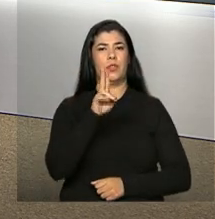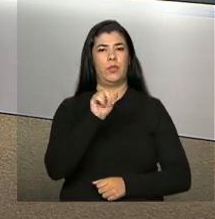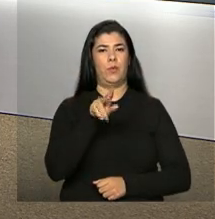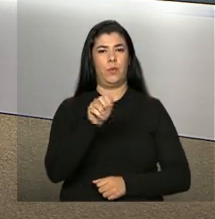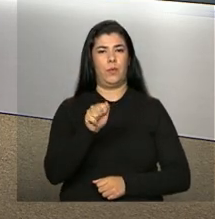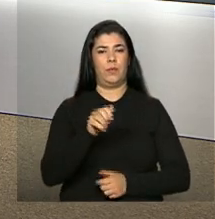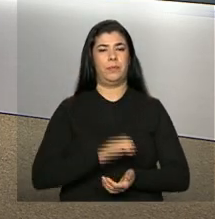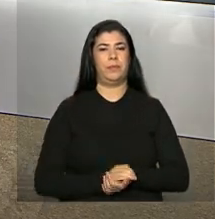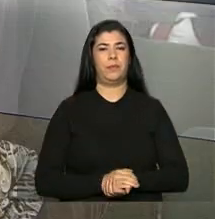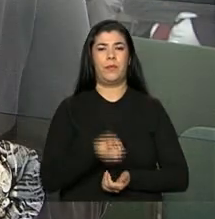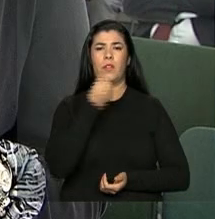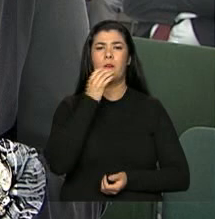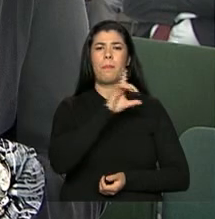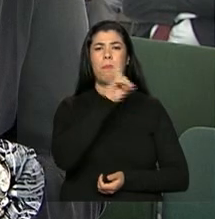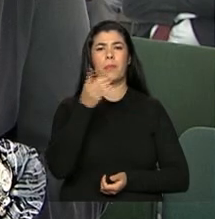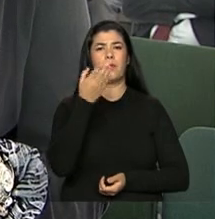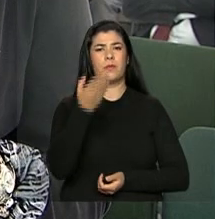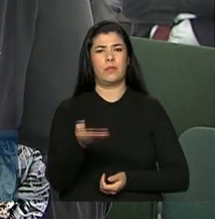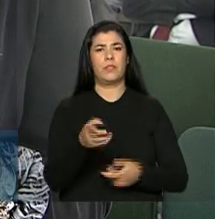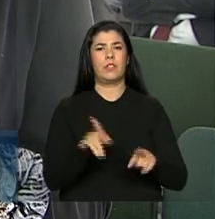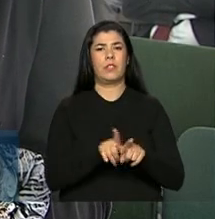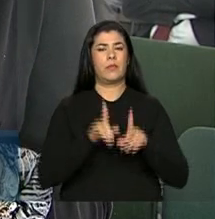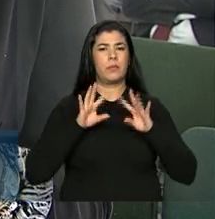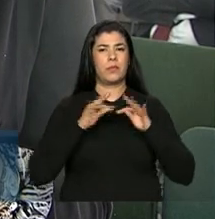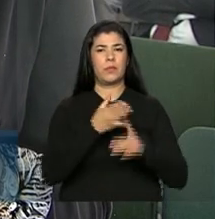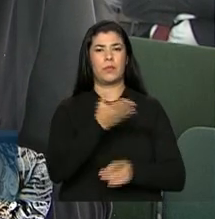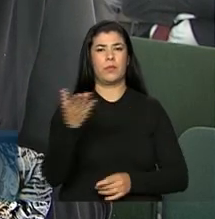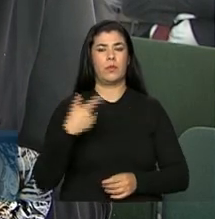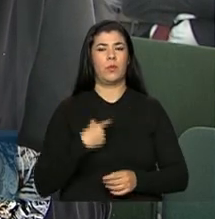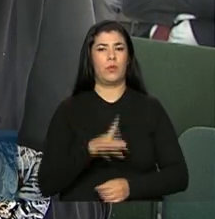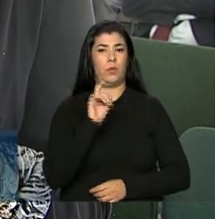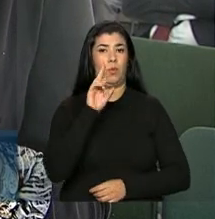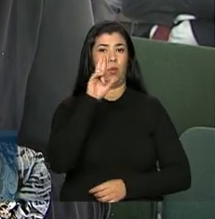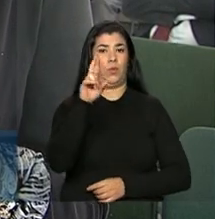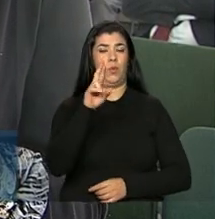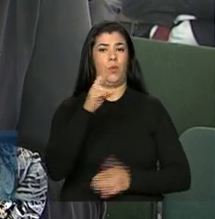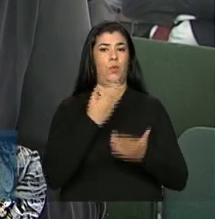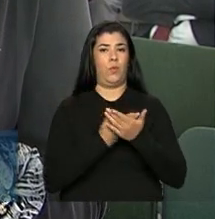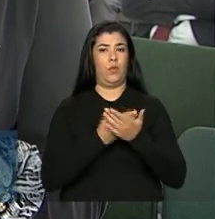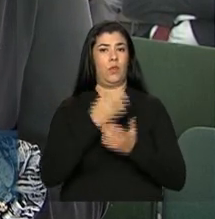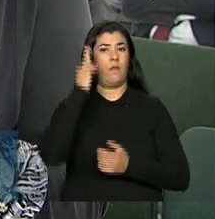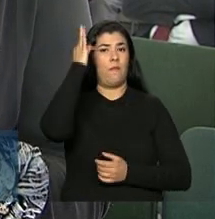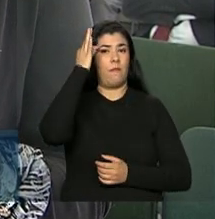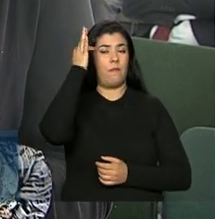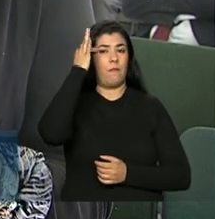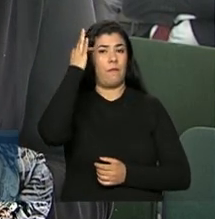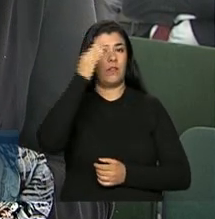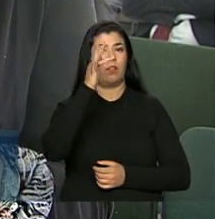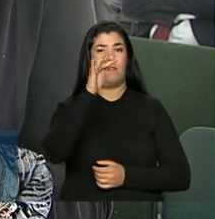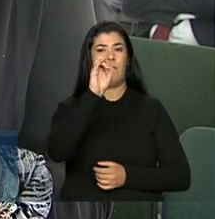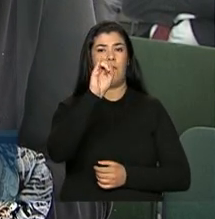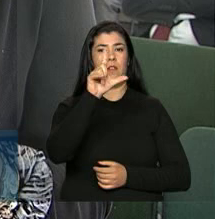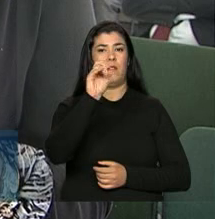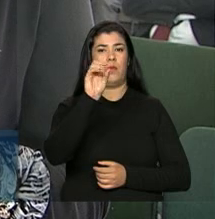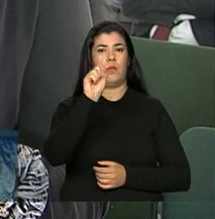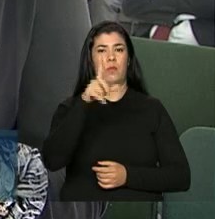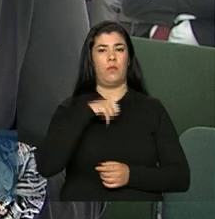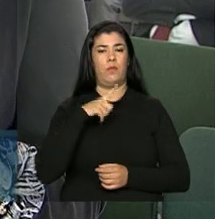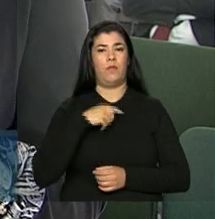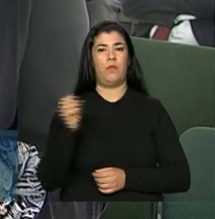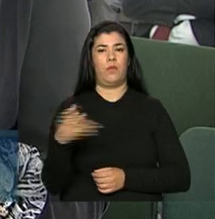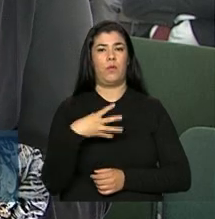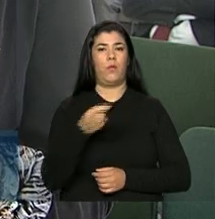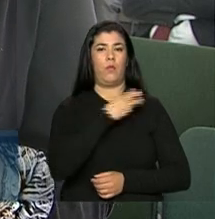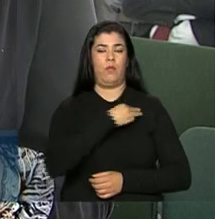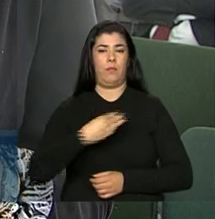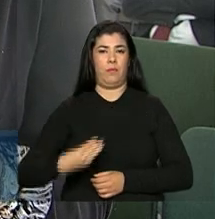Bom dia, Daniele. Bom dia a todos. doutor em filosofia Renato Janine Ribeiro, novo ministro da Educação, é professor